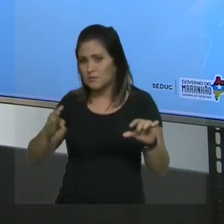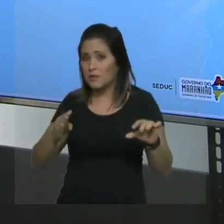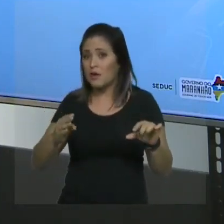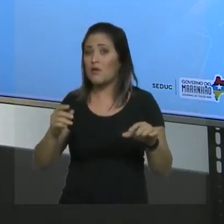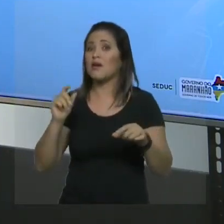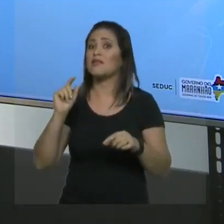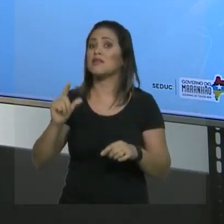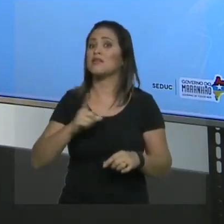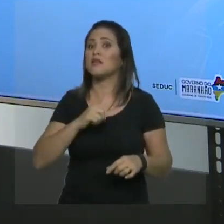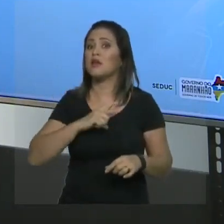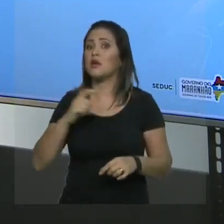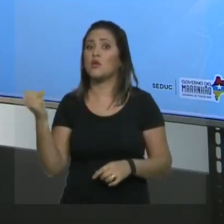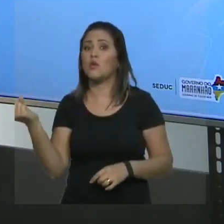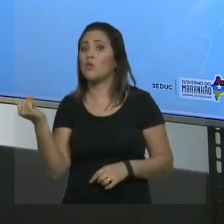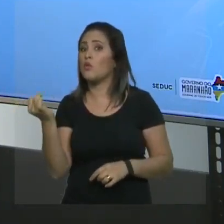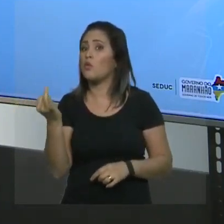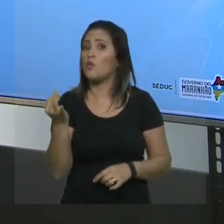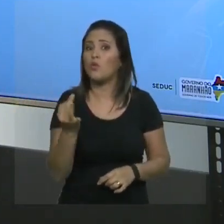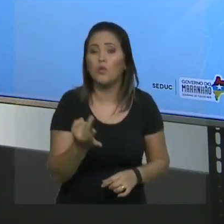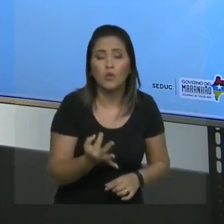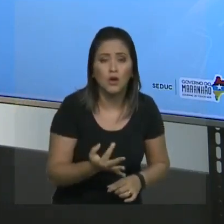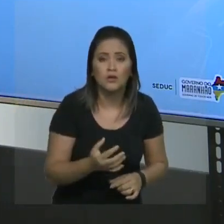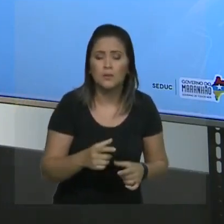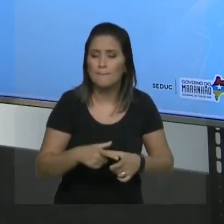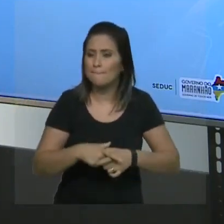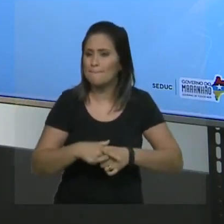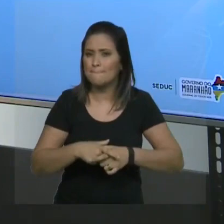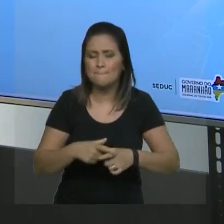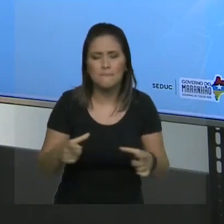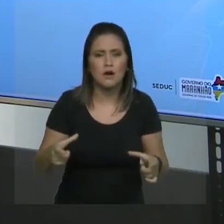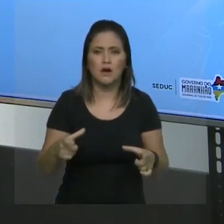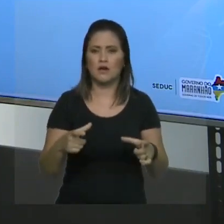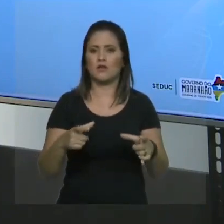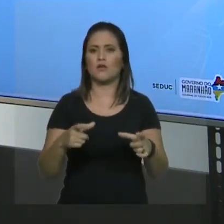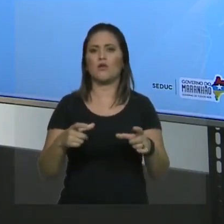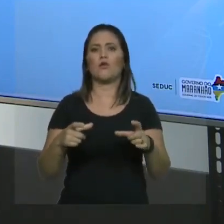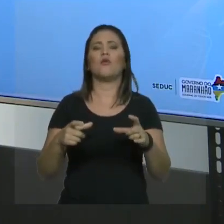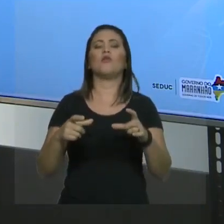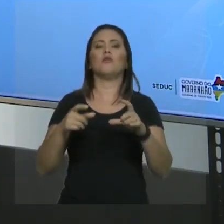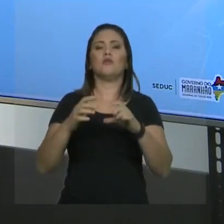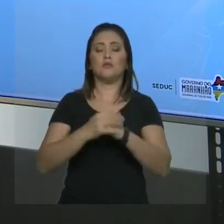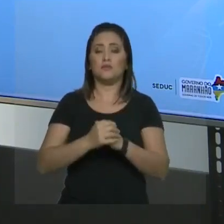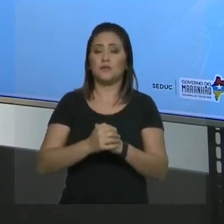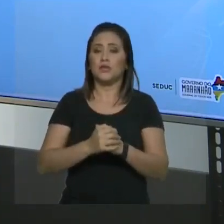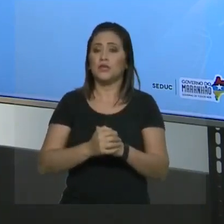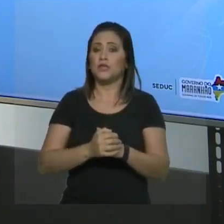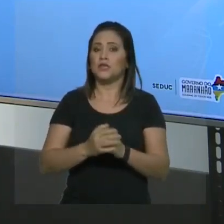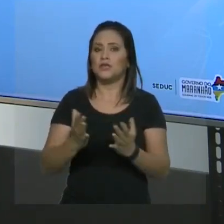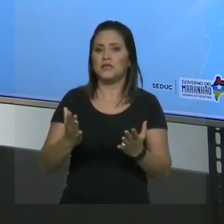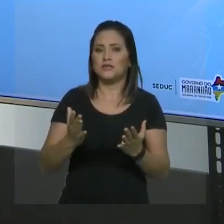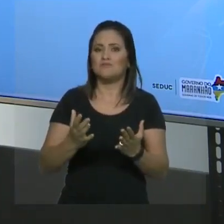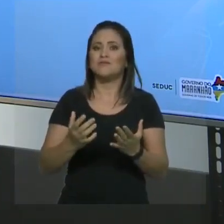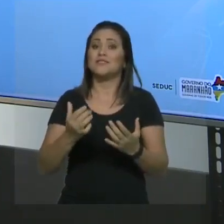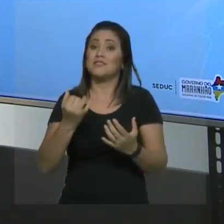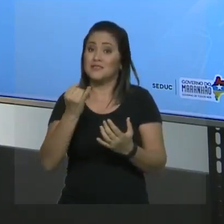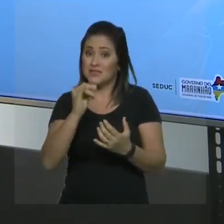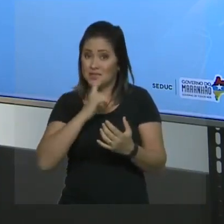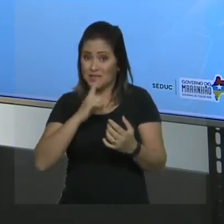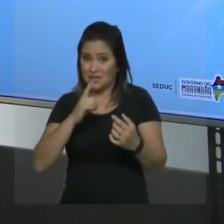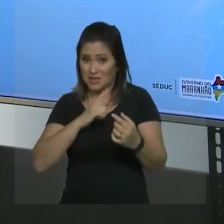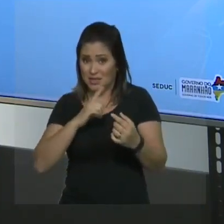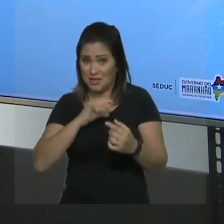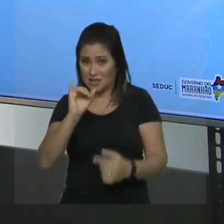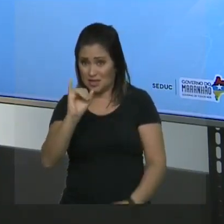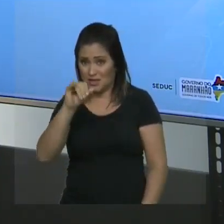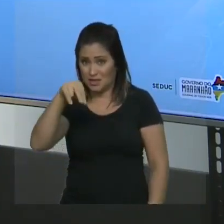carbonos. Neste caso, por ser uma cadeia insaturada, é a maior sequência contendo a dupla. Vamos lá? Vamos